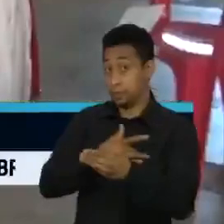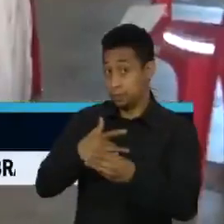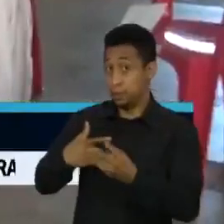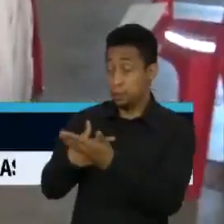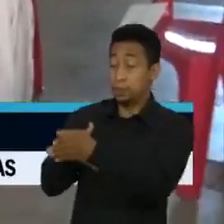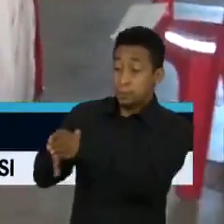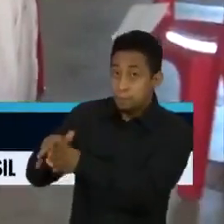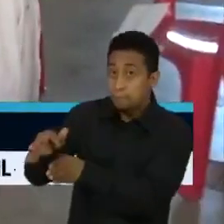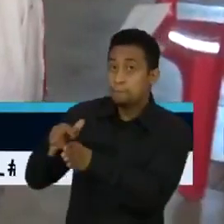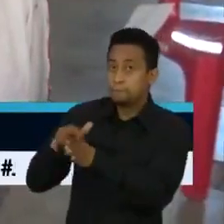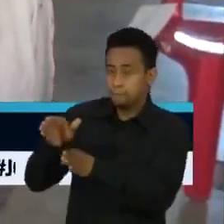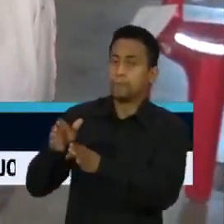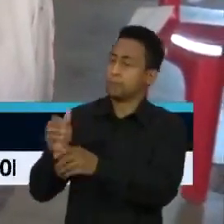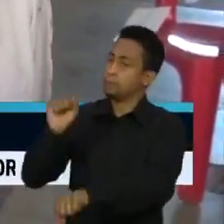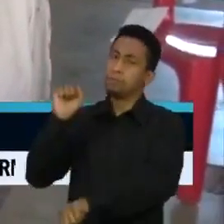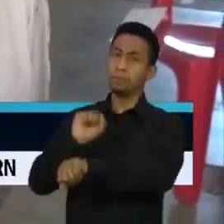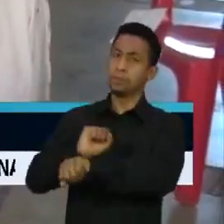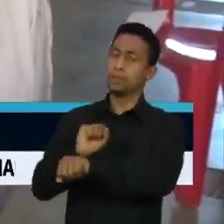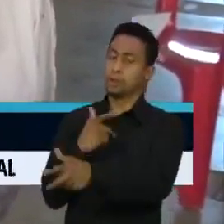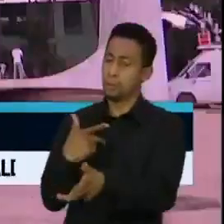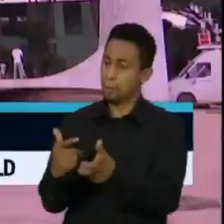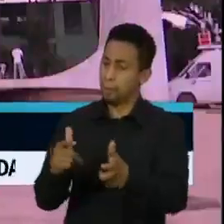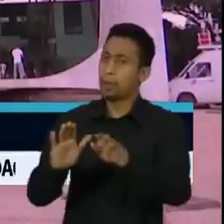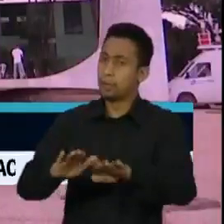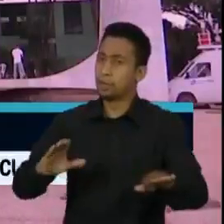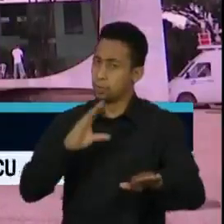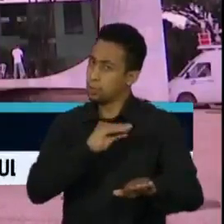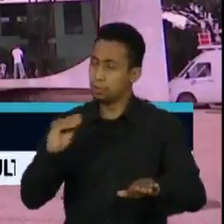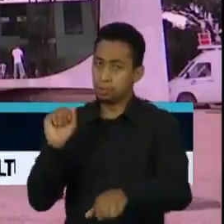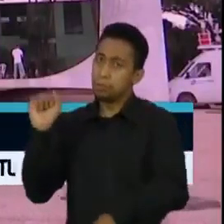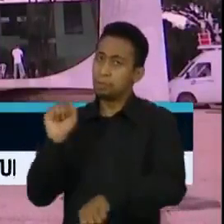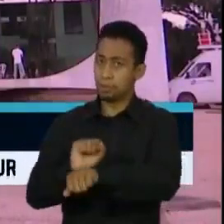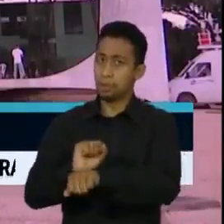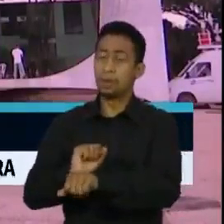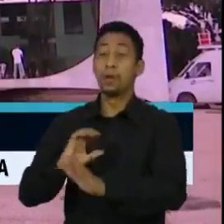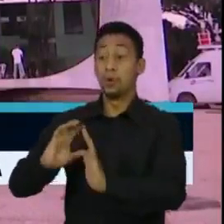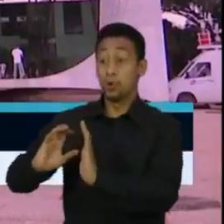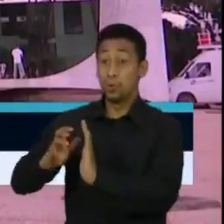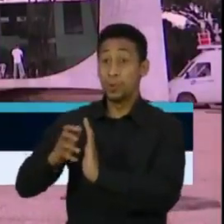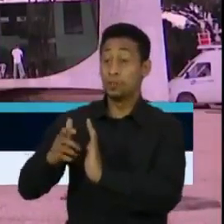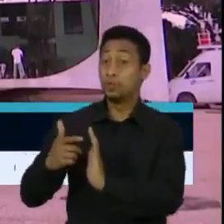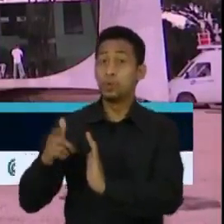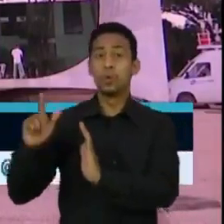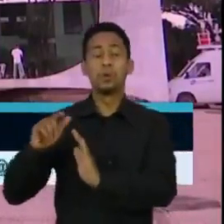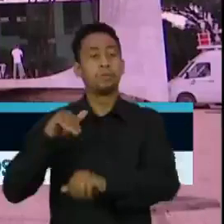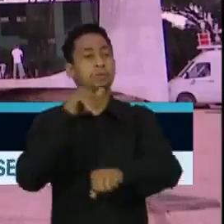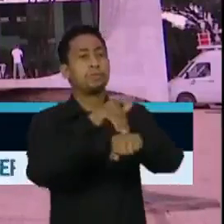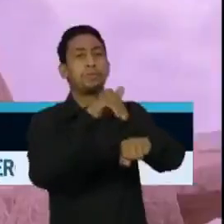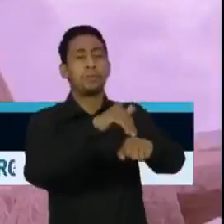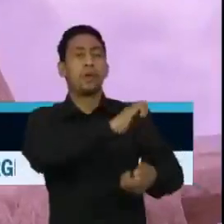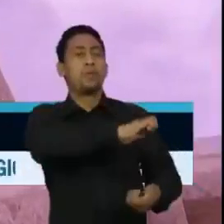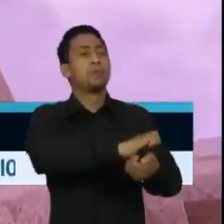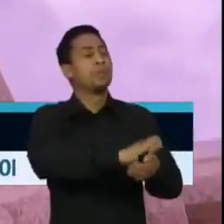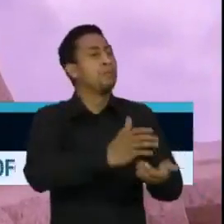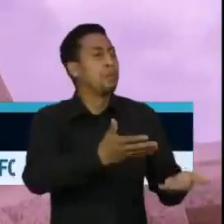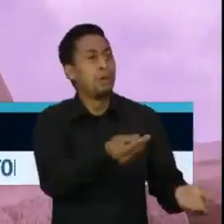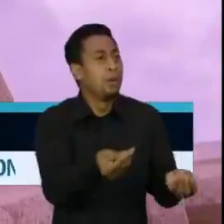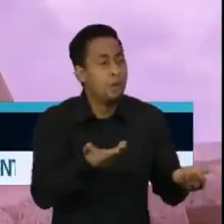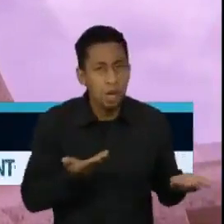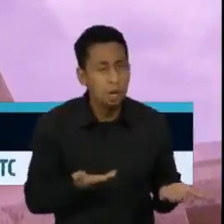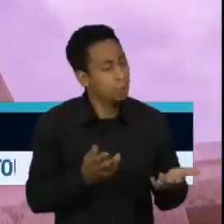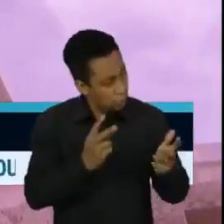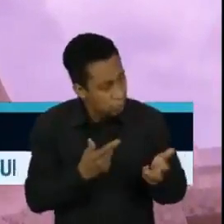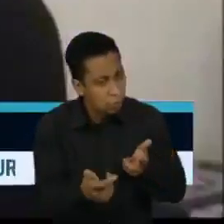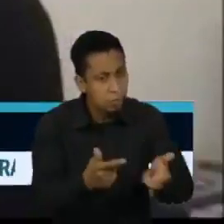orientou a suspensão da imunização desse público. Os partidos da oposição acionaram o Supremo Tribunal Federal para vacinação